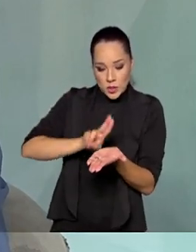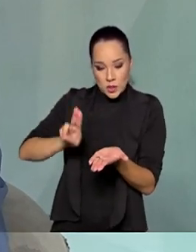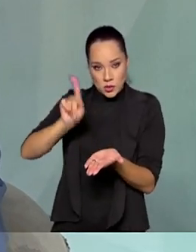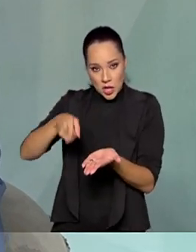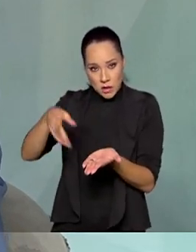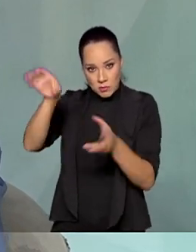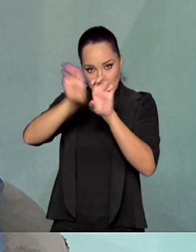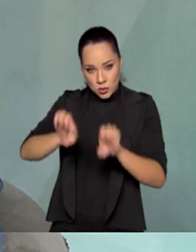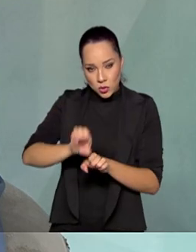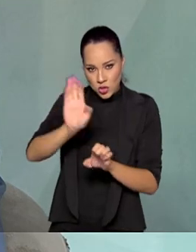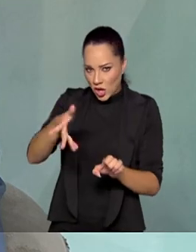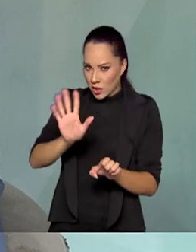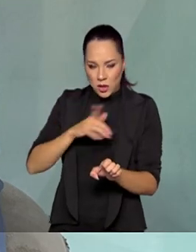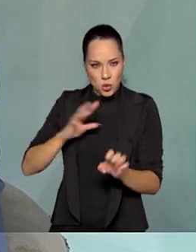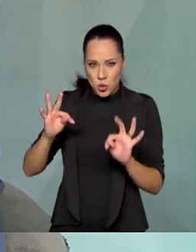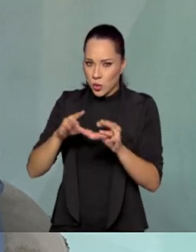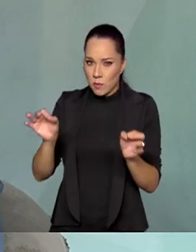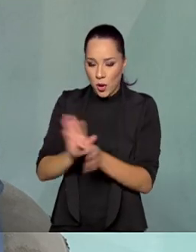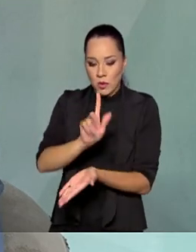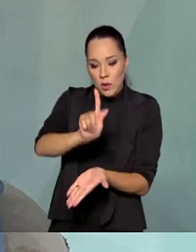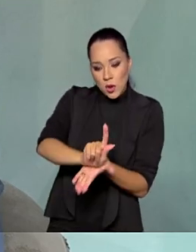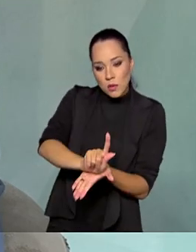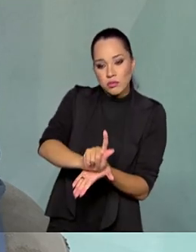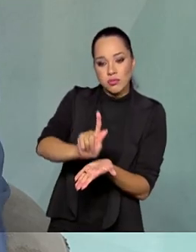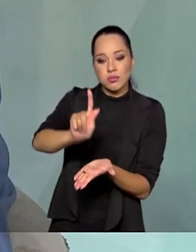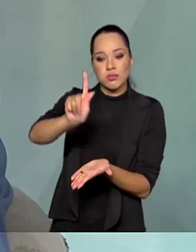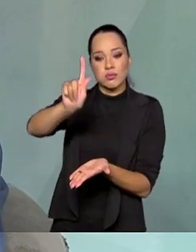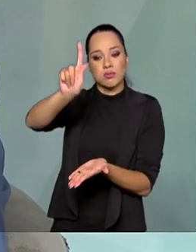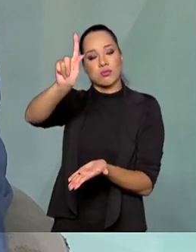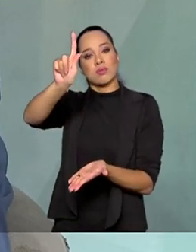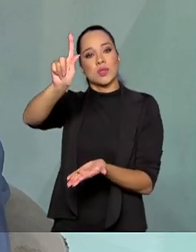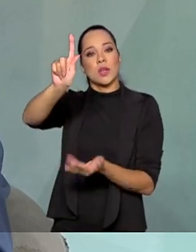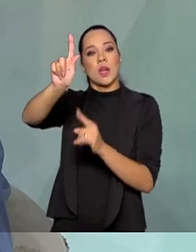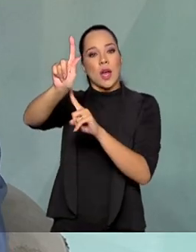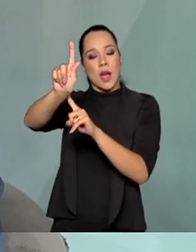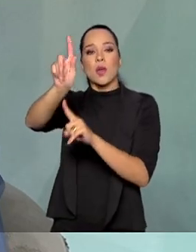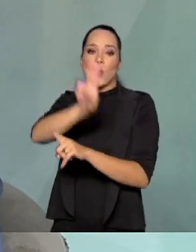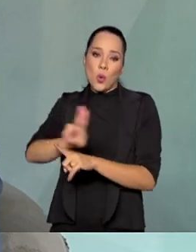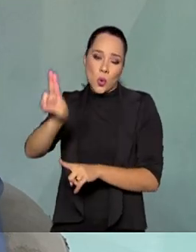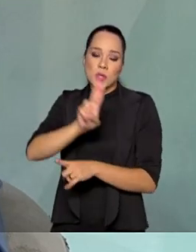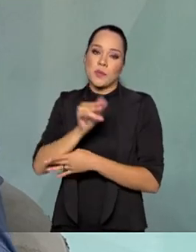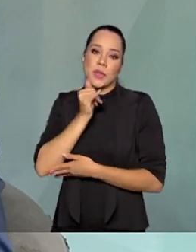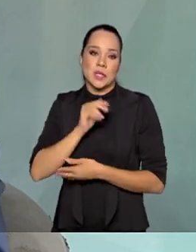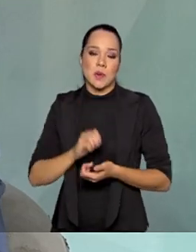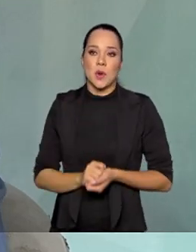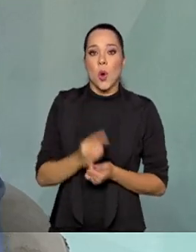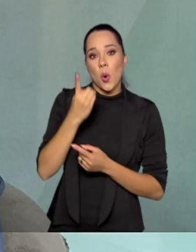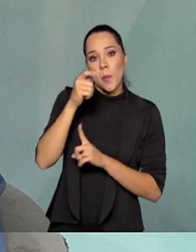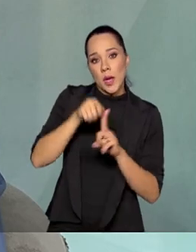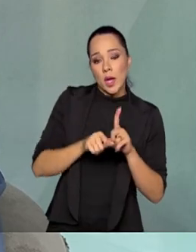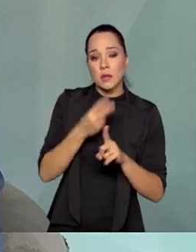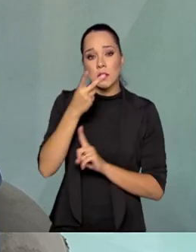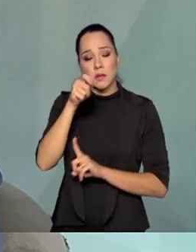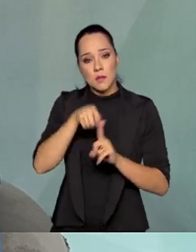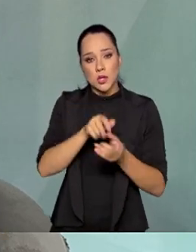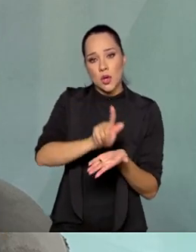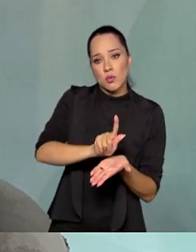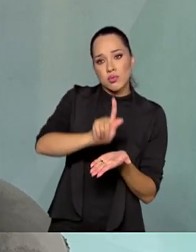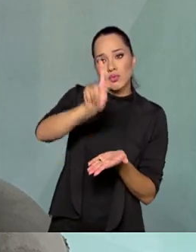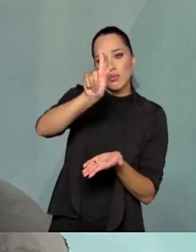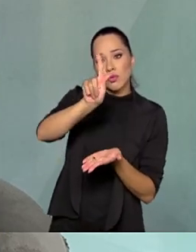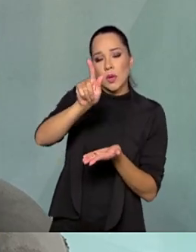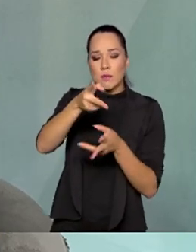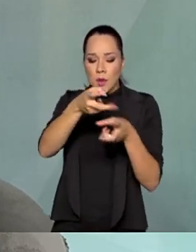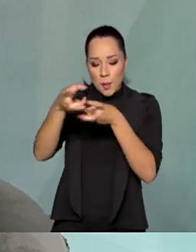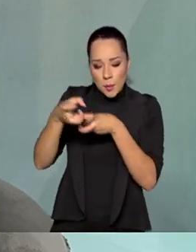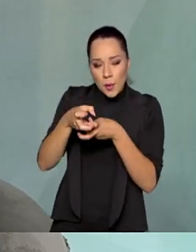instalações, as plataformas de lançamento que existem no centro. Então, ele chega, utiliza, por exemplo, por um mês, dois meses, depois se retira,